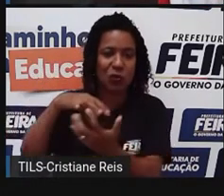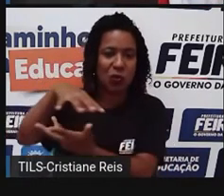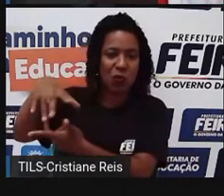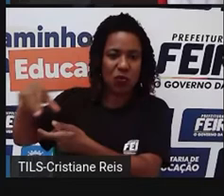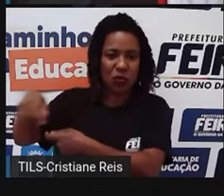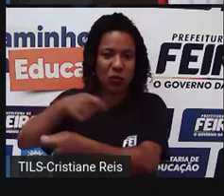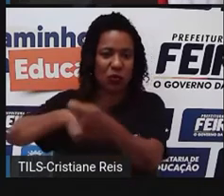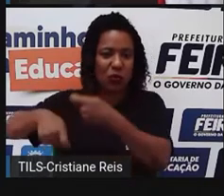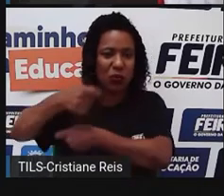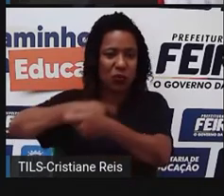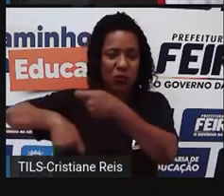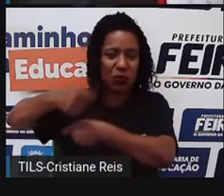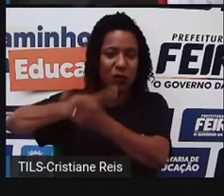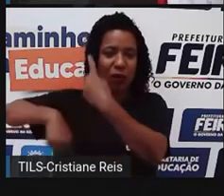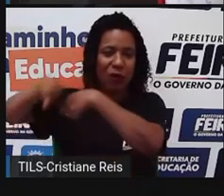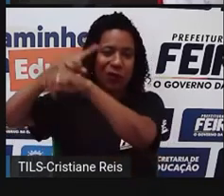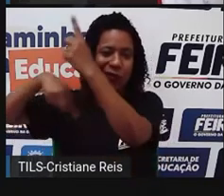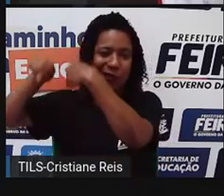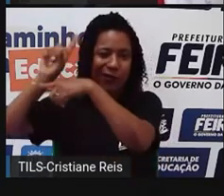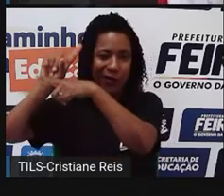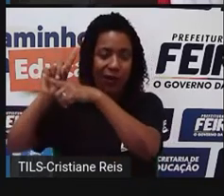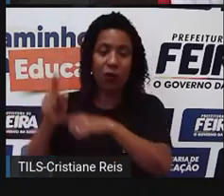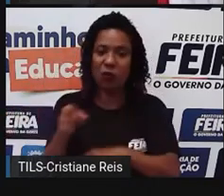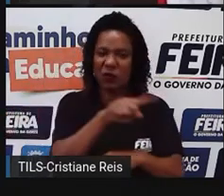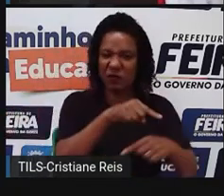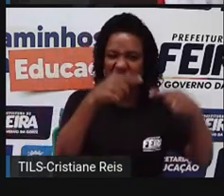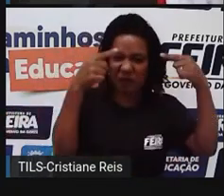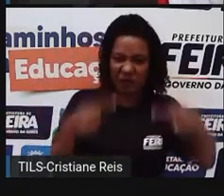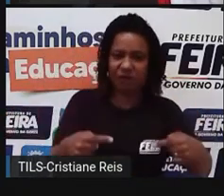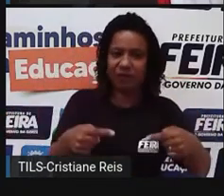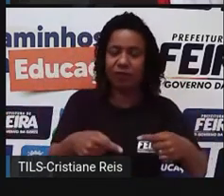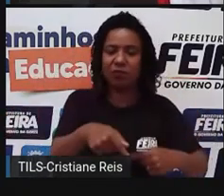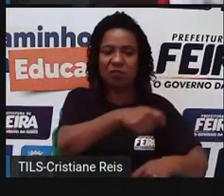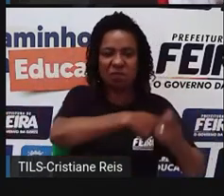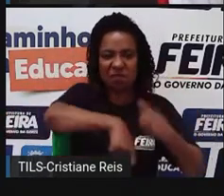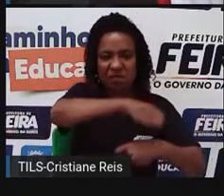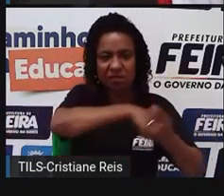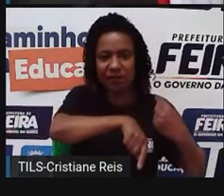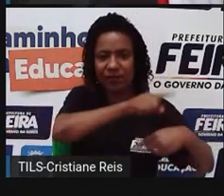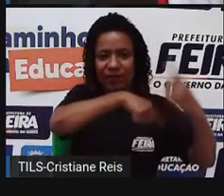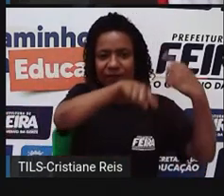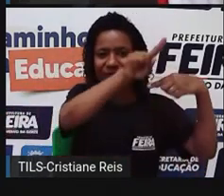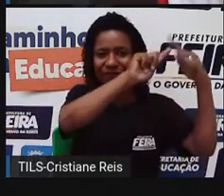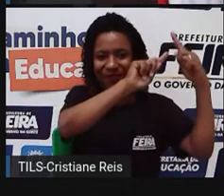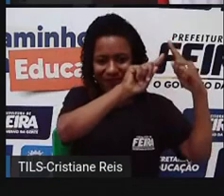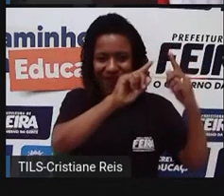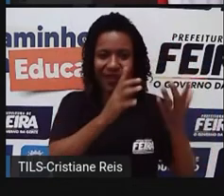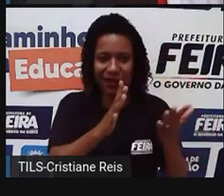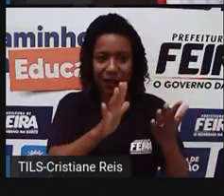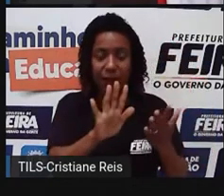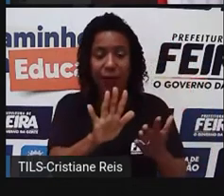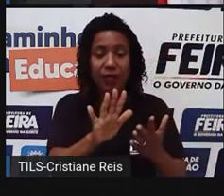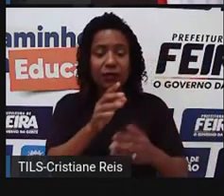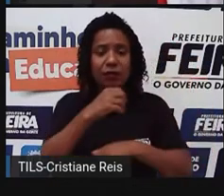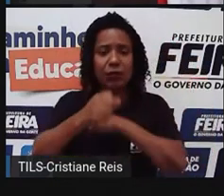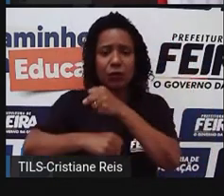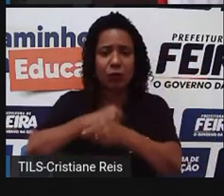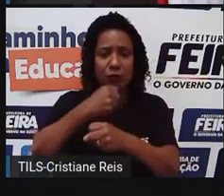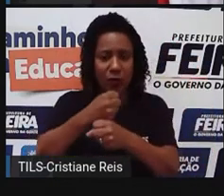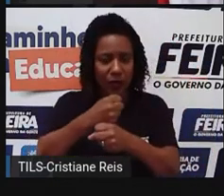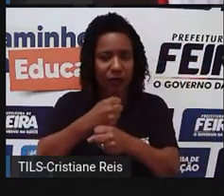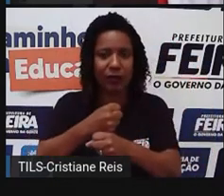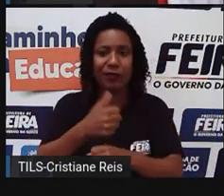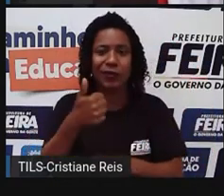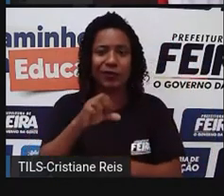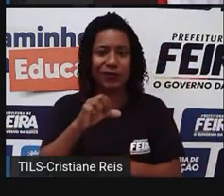mundo economicamente. Passou esse período, né, bora dizer assim, né, logo depois de 1991, com o fim do bloco, né,